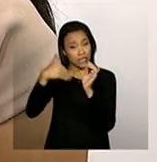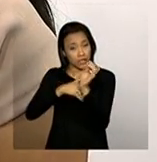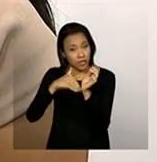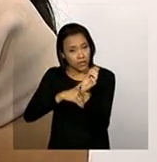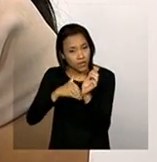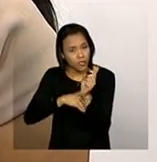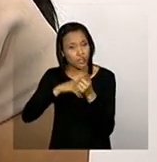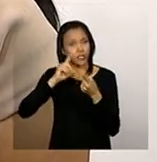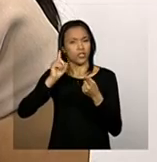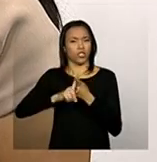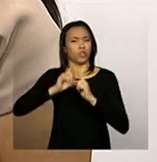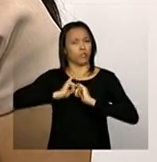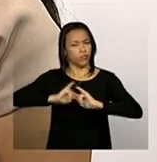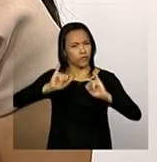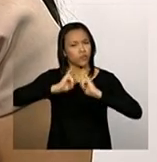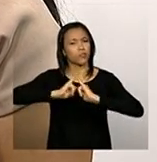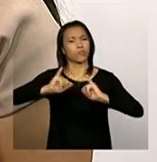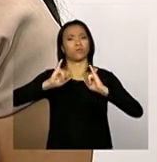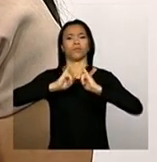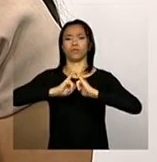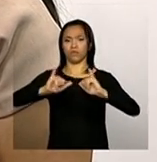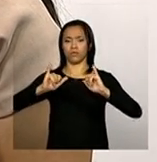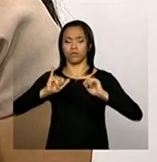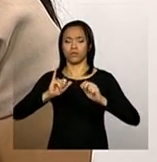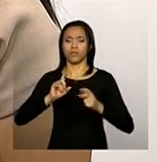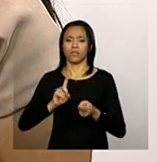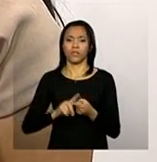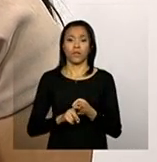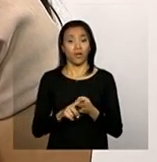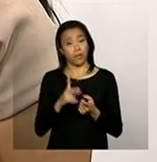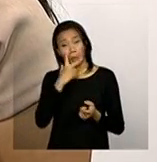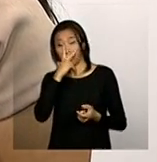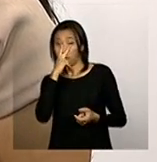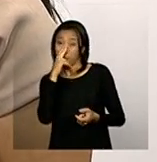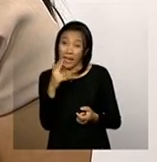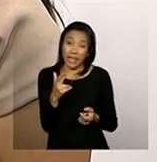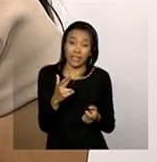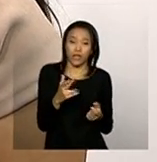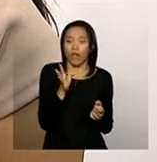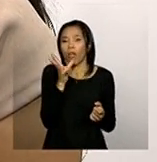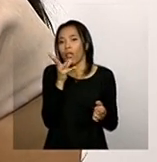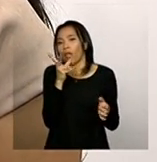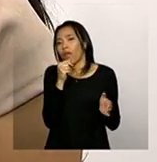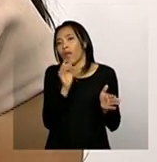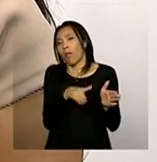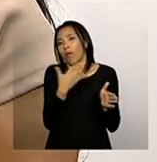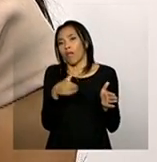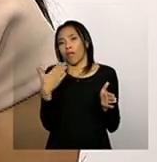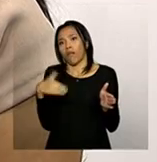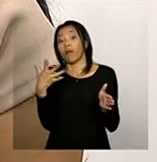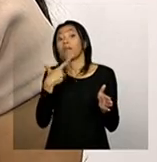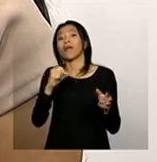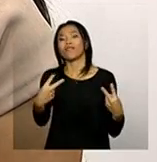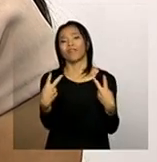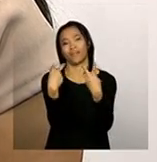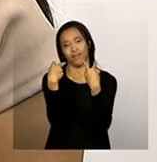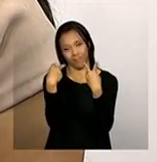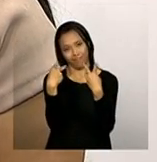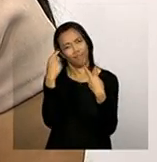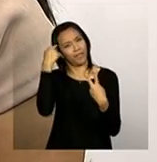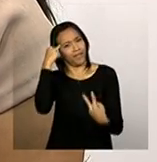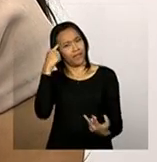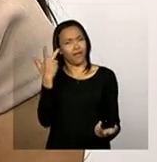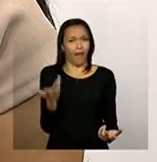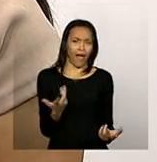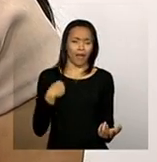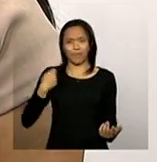proteção das informações. Então, pode parecer burocrático para o telespectador estar pensando, ah,